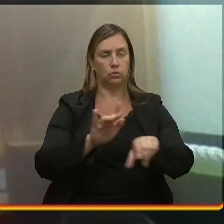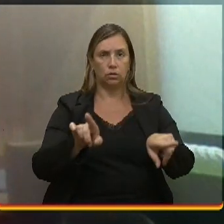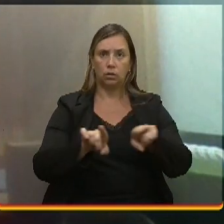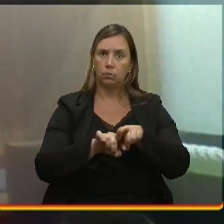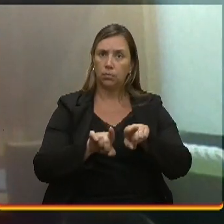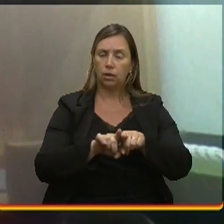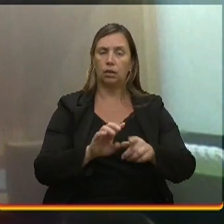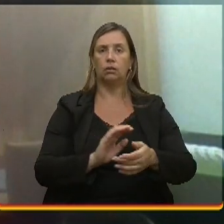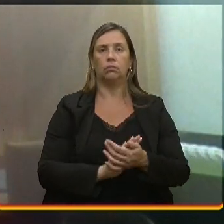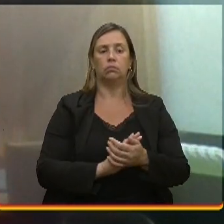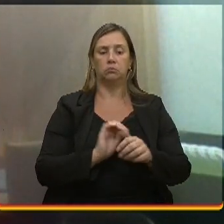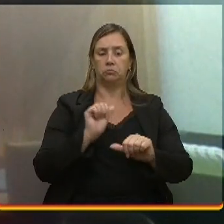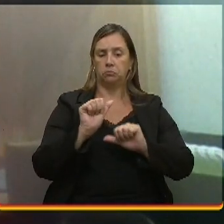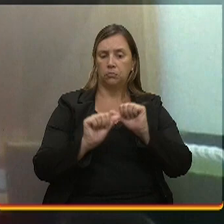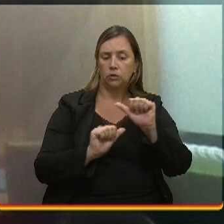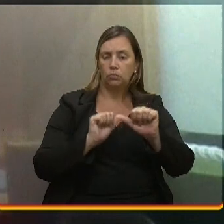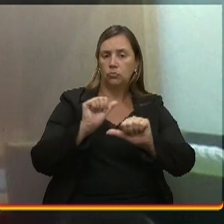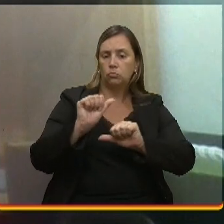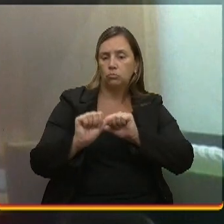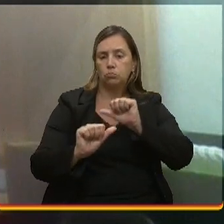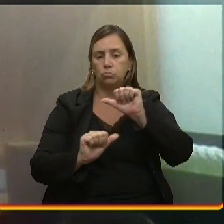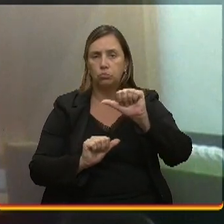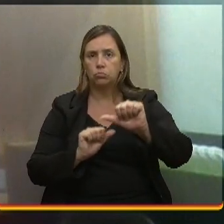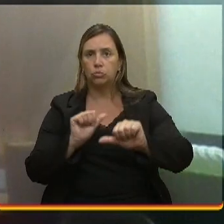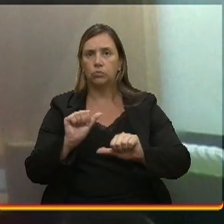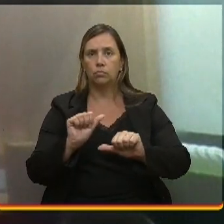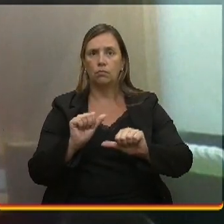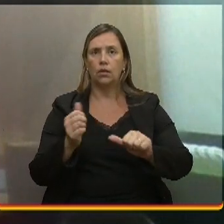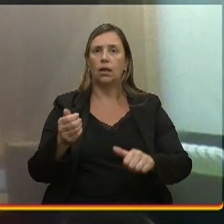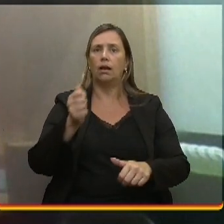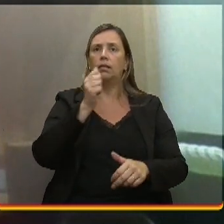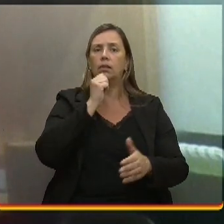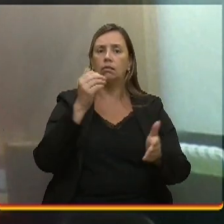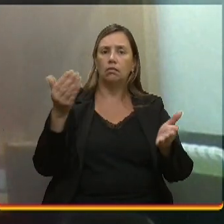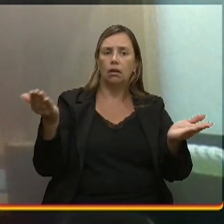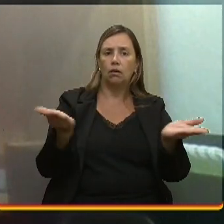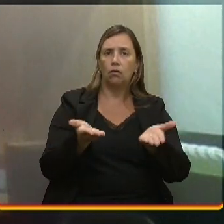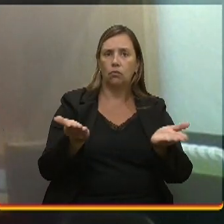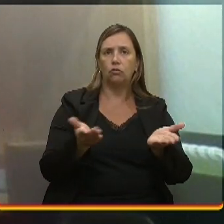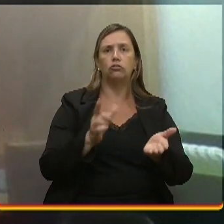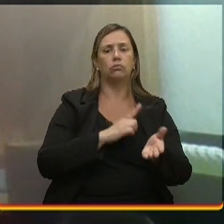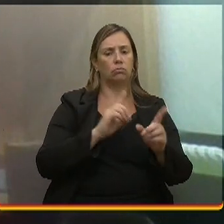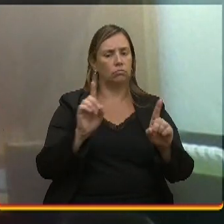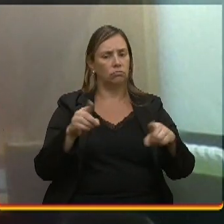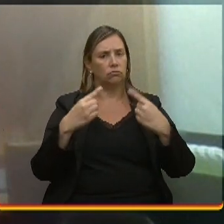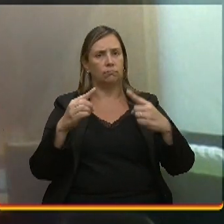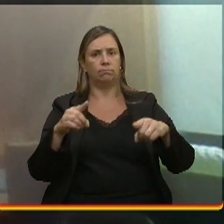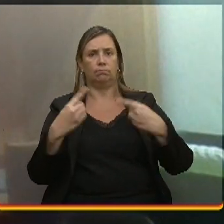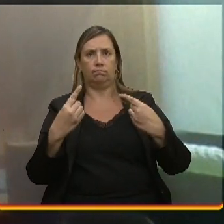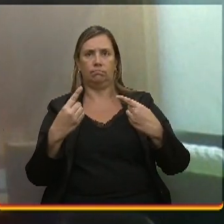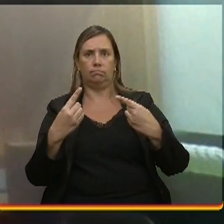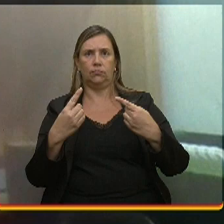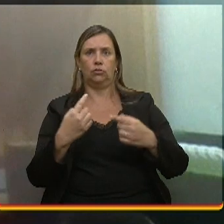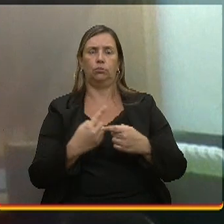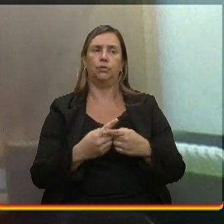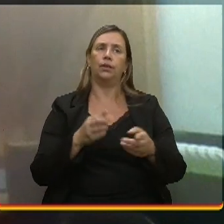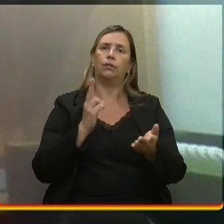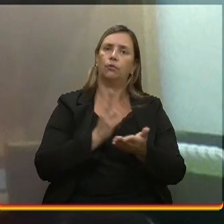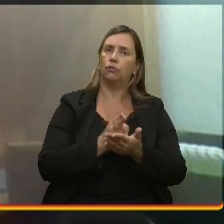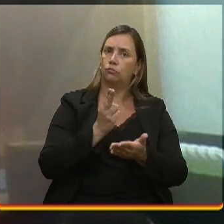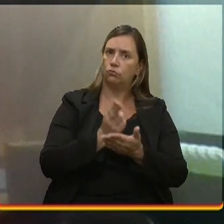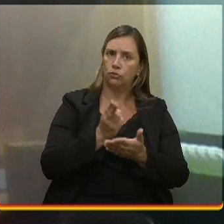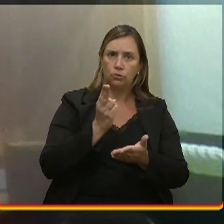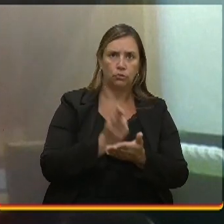com que fosse mudando. Mas, ainda hoje, os desafios são enormes. Porque, primeiro, o abuso continua sendo, né?